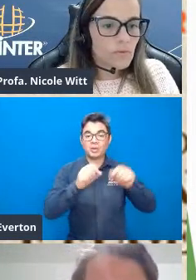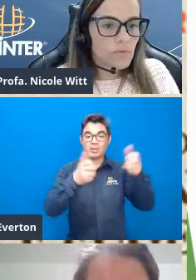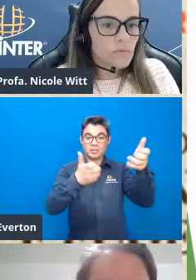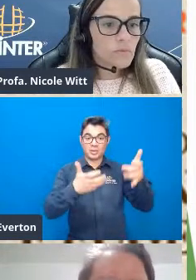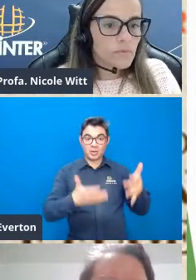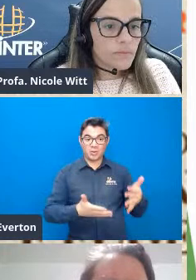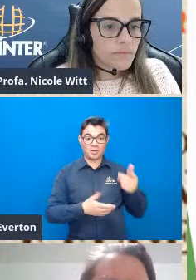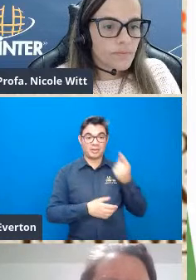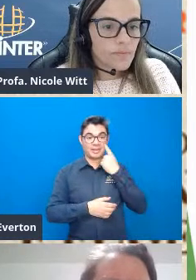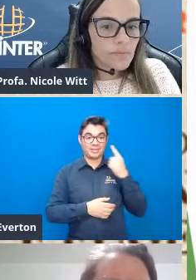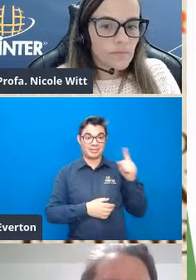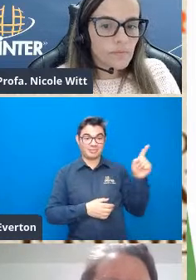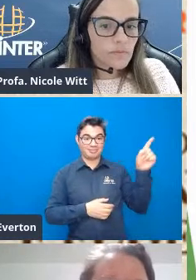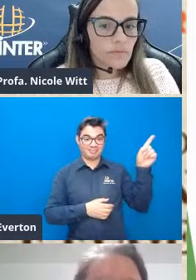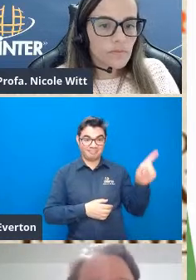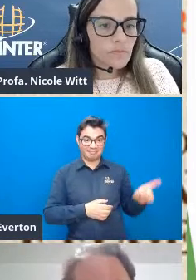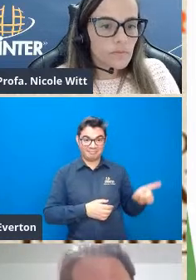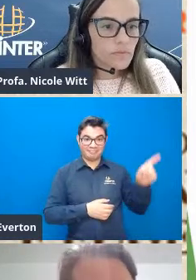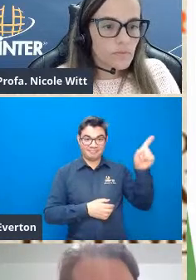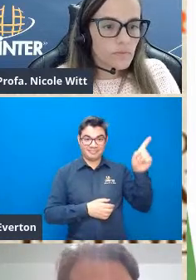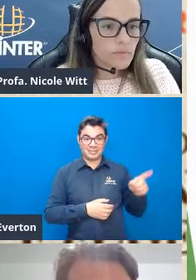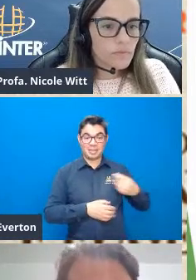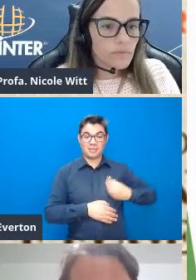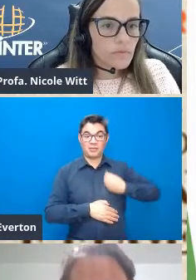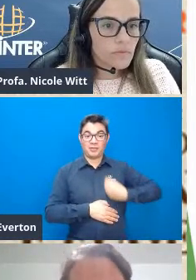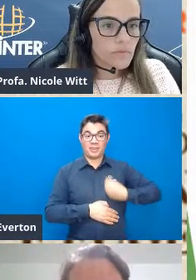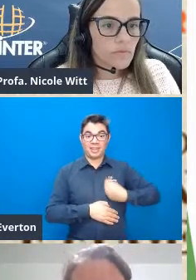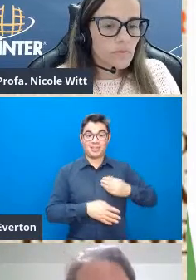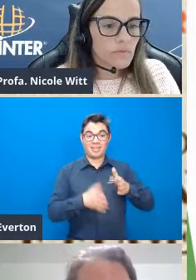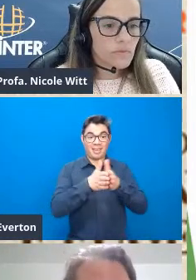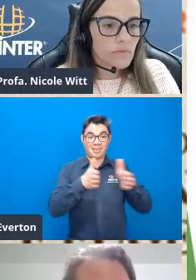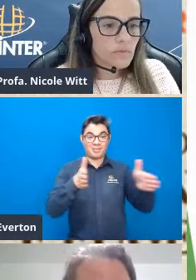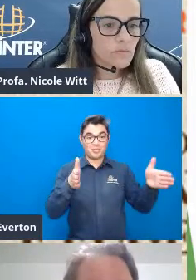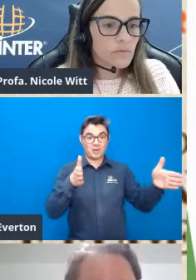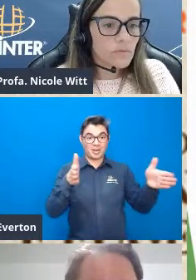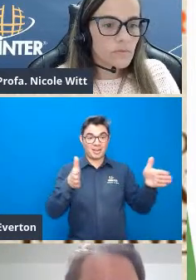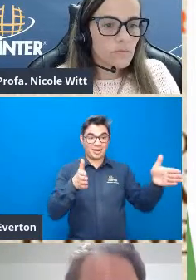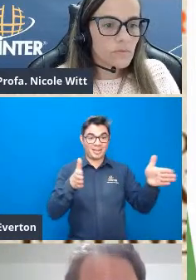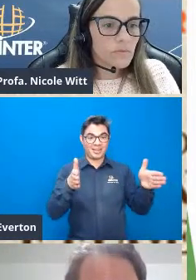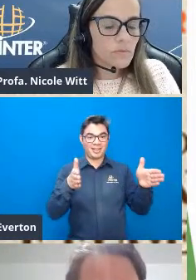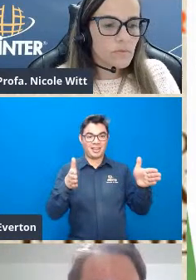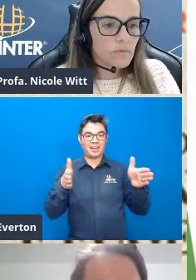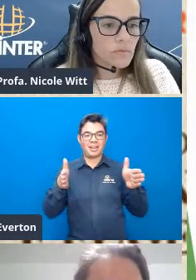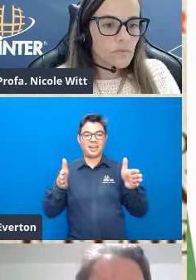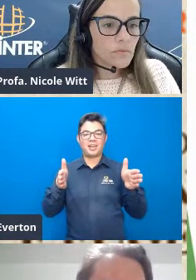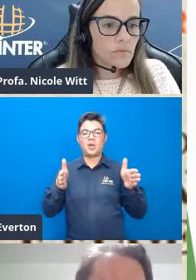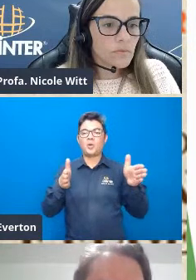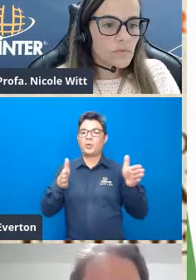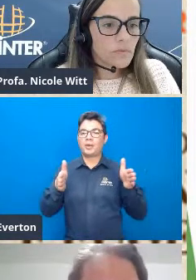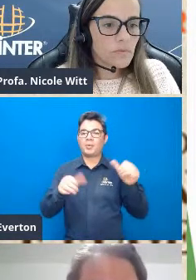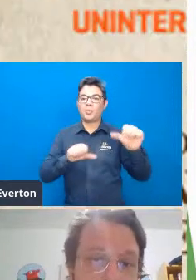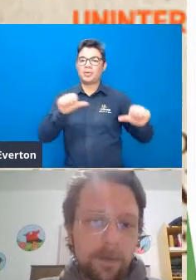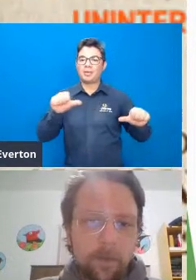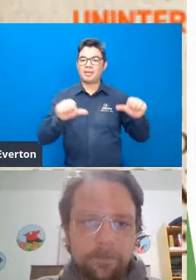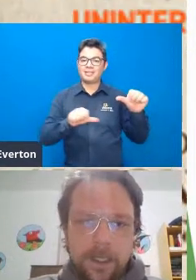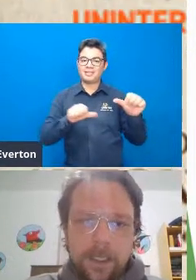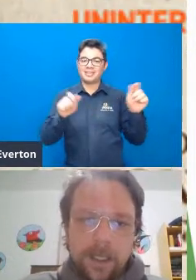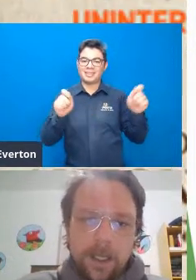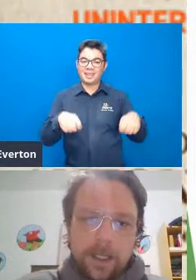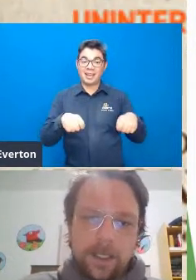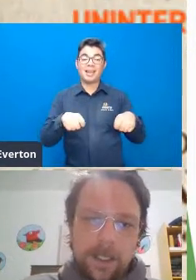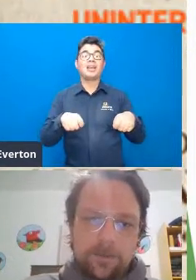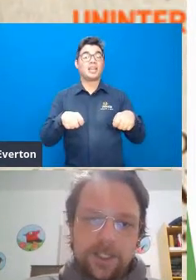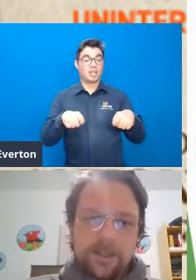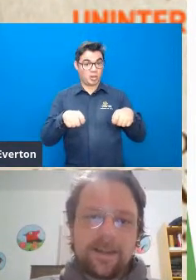pouco, ele viveu nessa época de mudança muito significativa, né? Que foi uma reestruturação global.